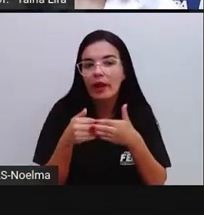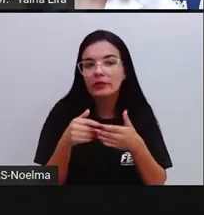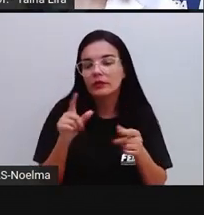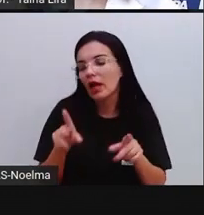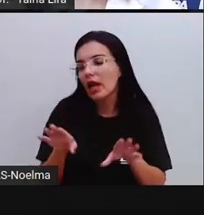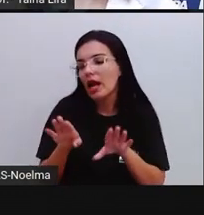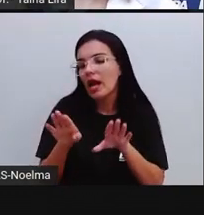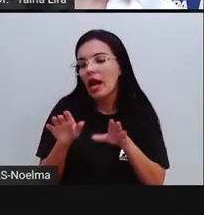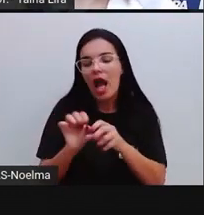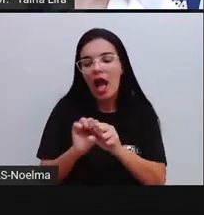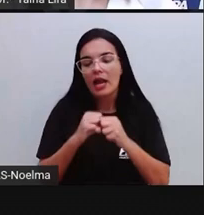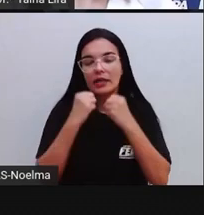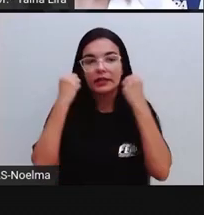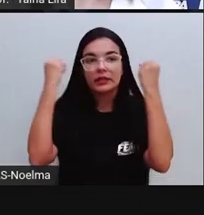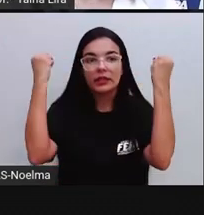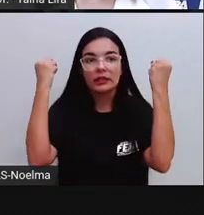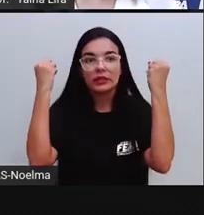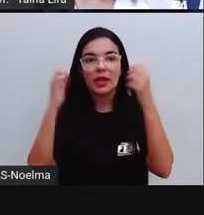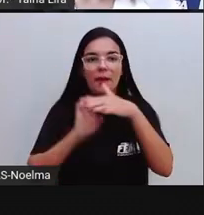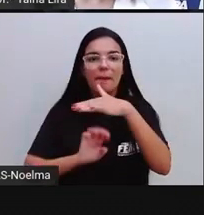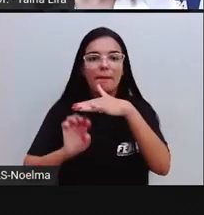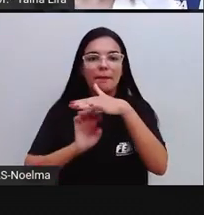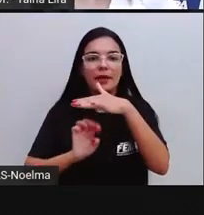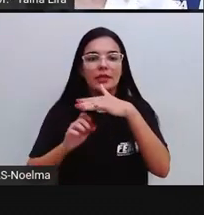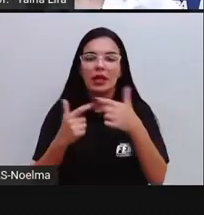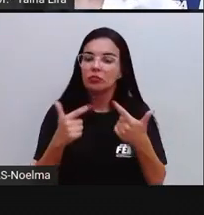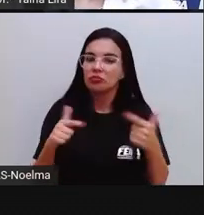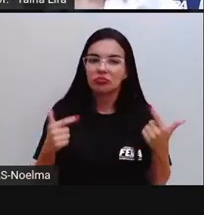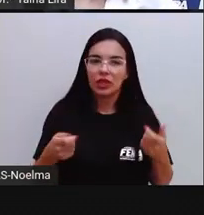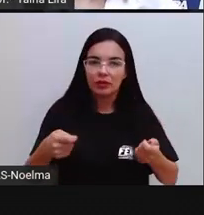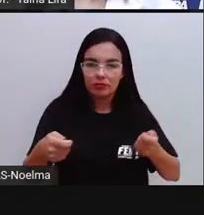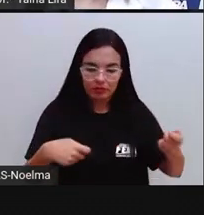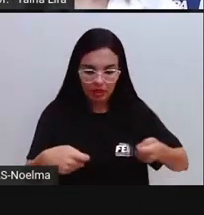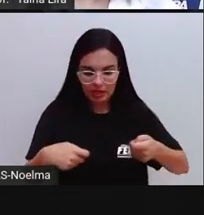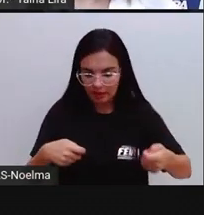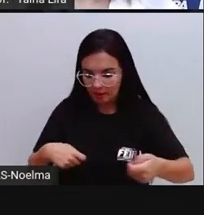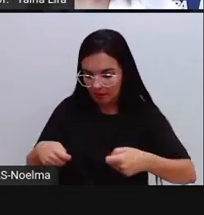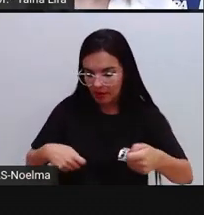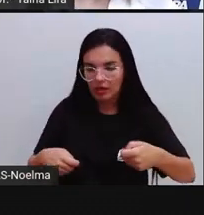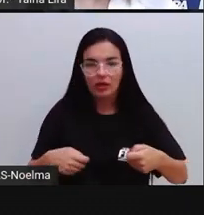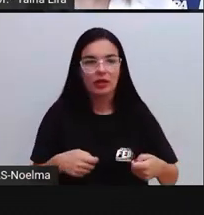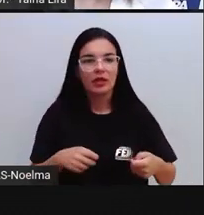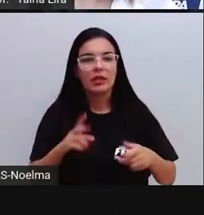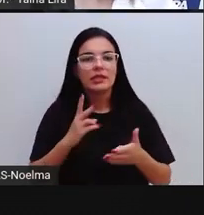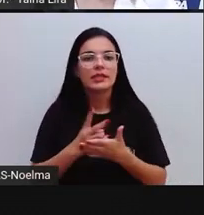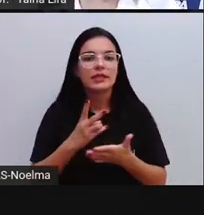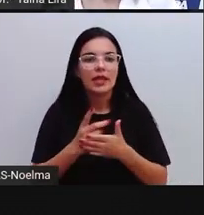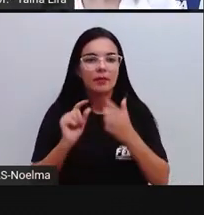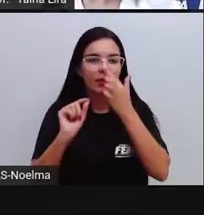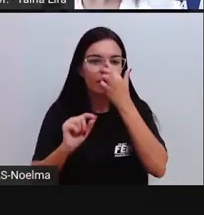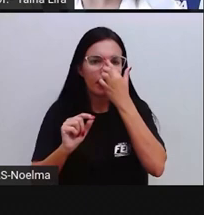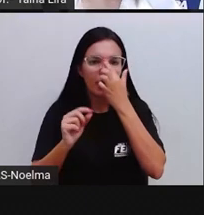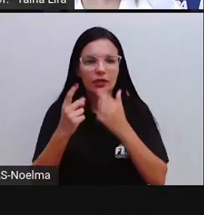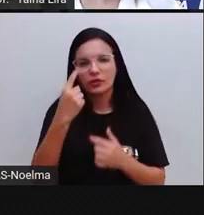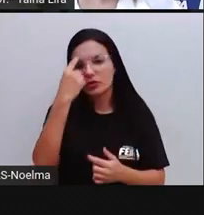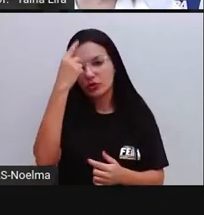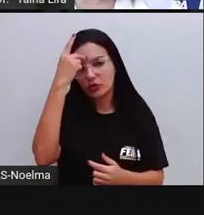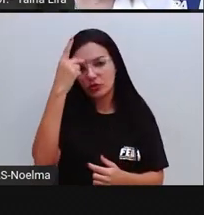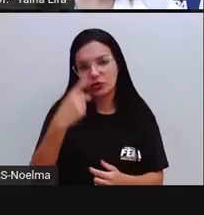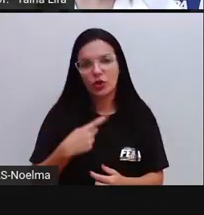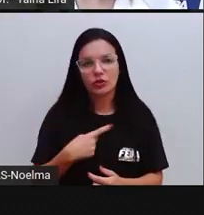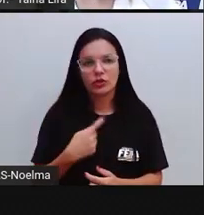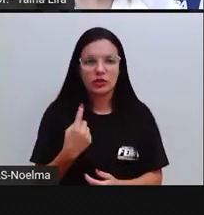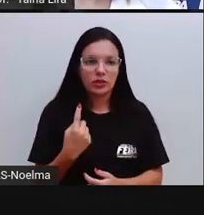extrativismo mineral, nós não temos aí os garimpeiros, tá? Geralmente, os garimpeiros, muitas vezes, trabalham até mesmo por conta